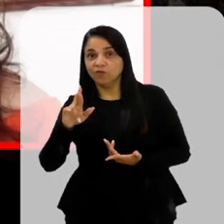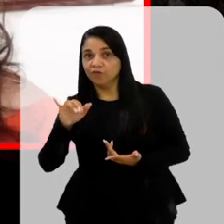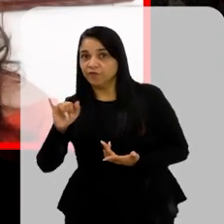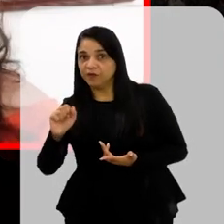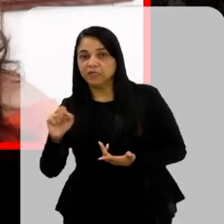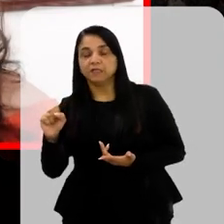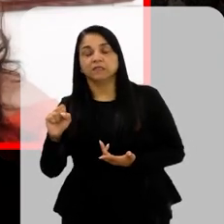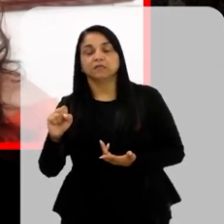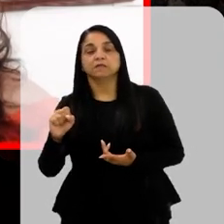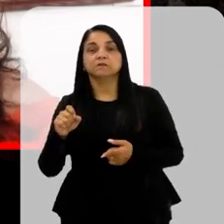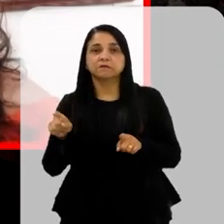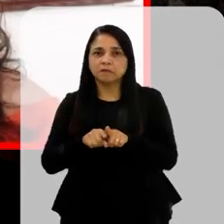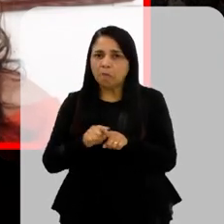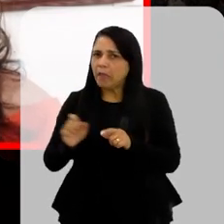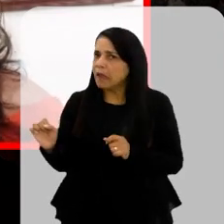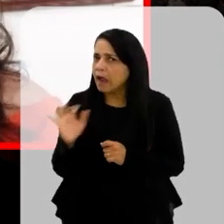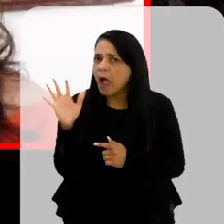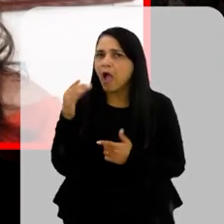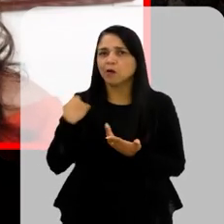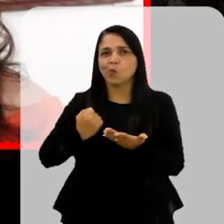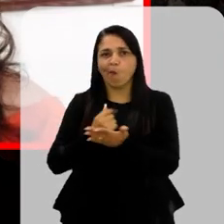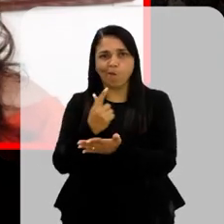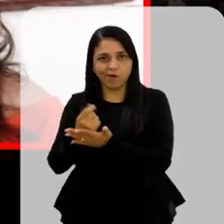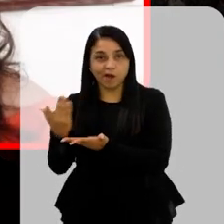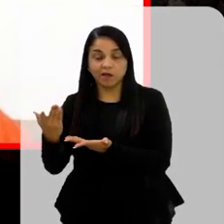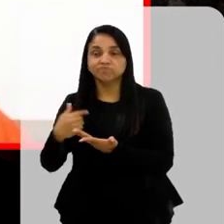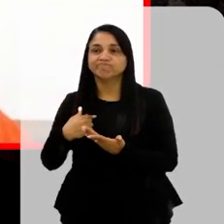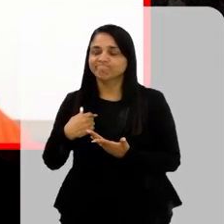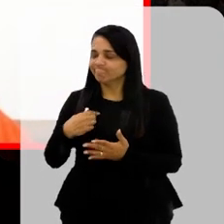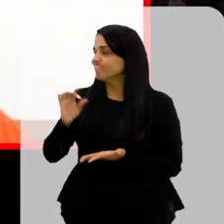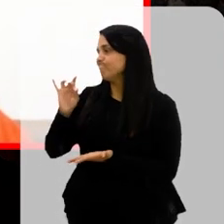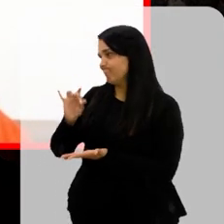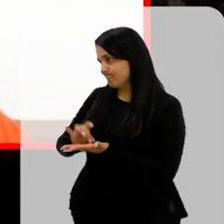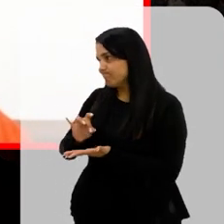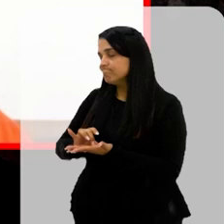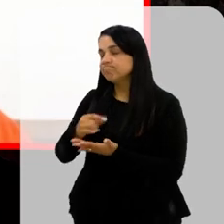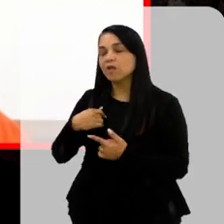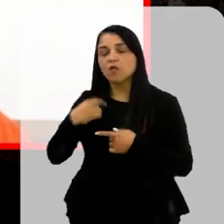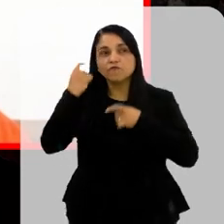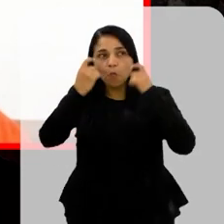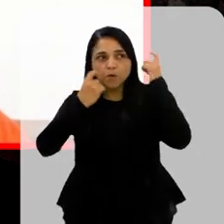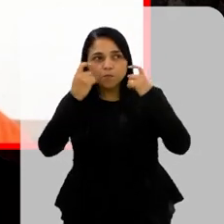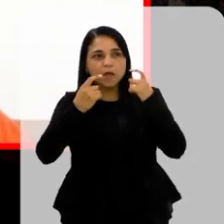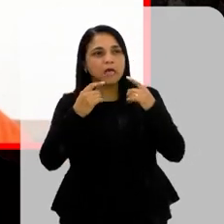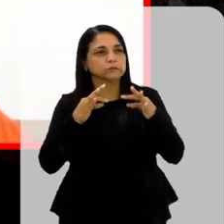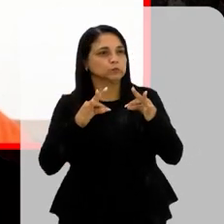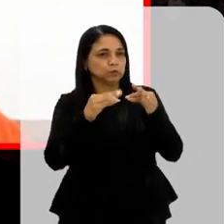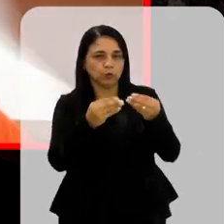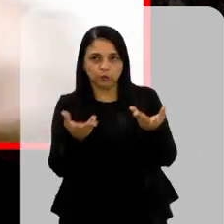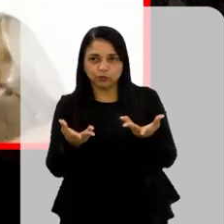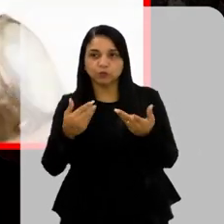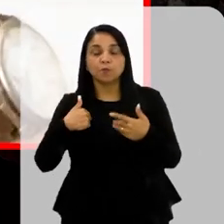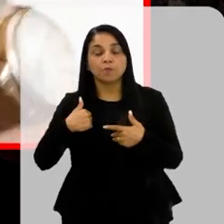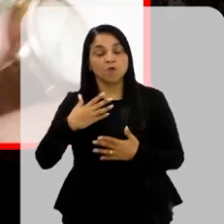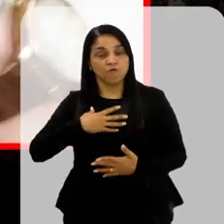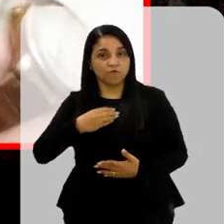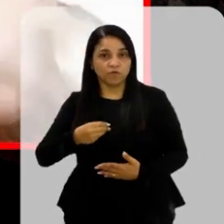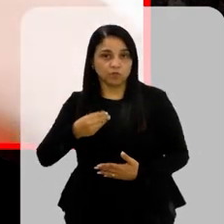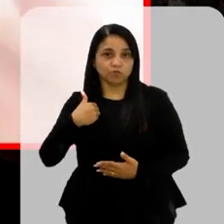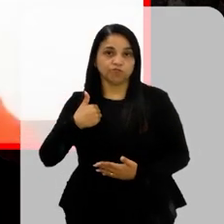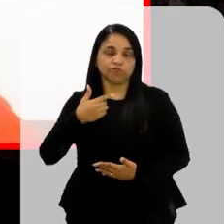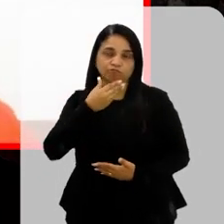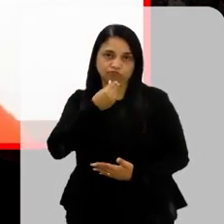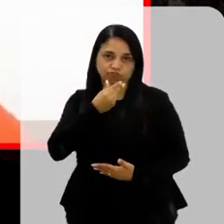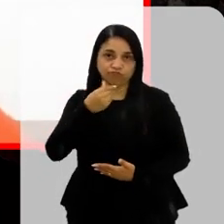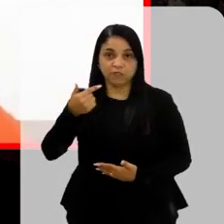Exatamente E assim É lógico que a gente Se preocupa com todos Graças a Deus O meu filho Tinha 17 anos